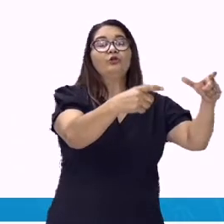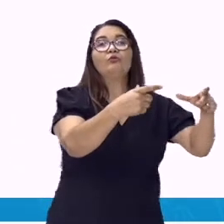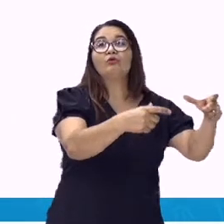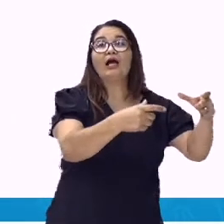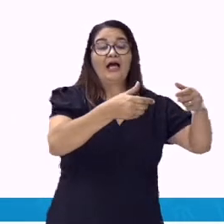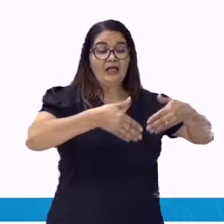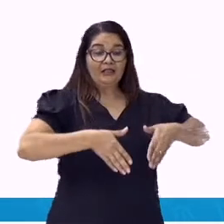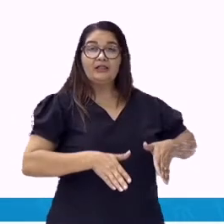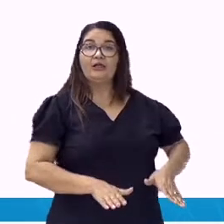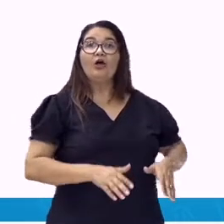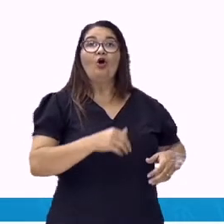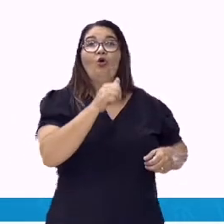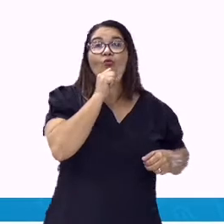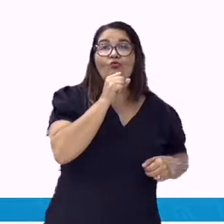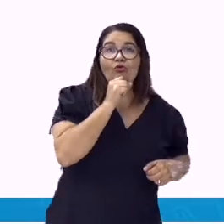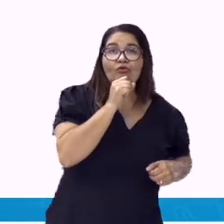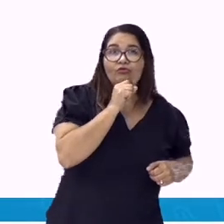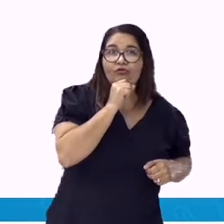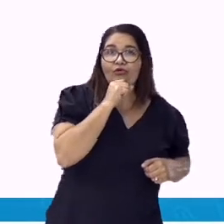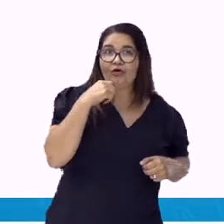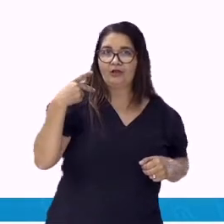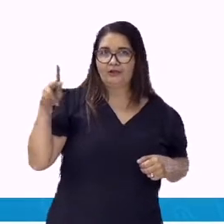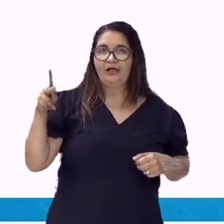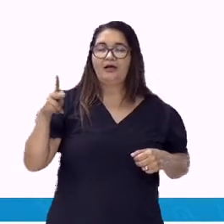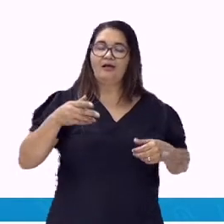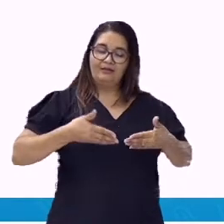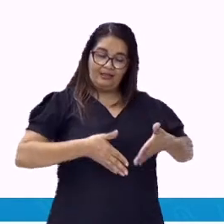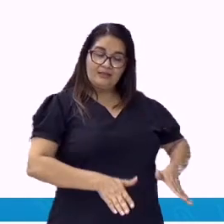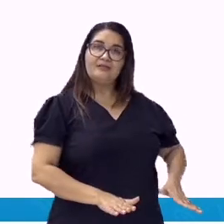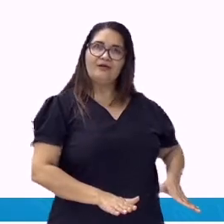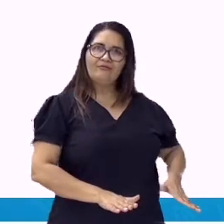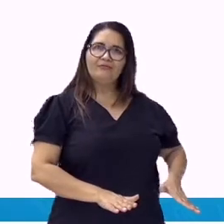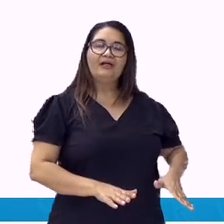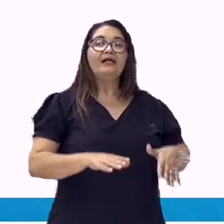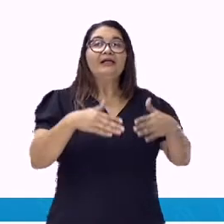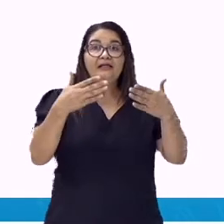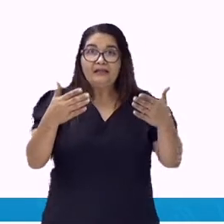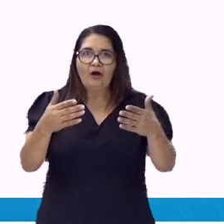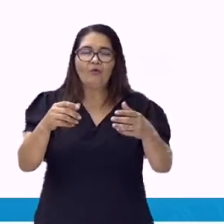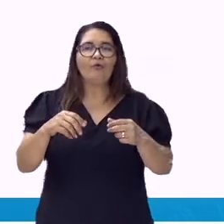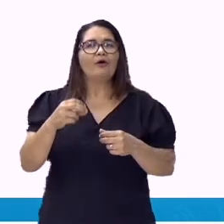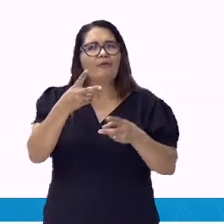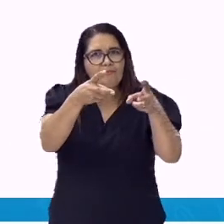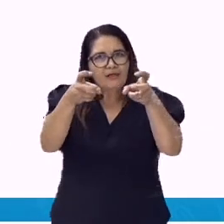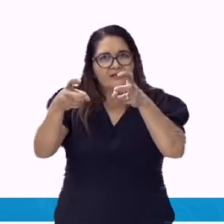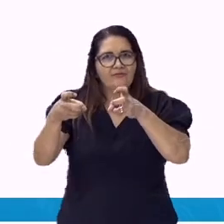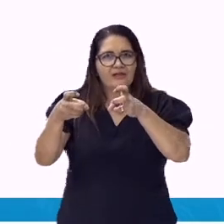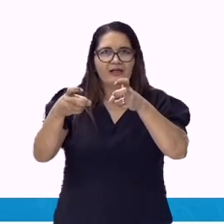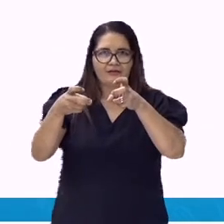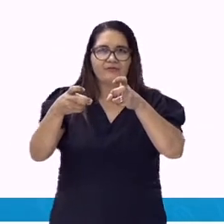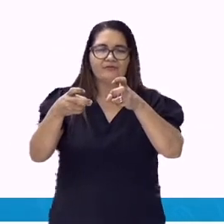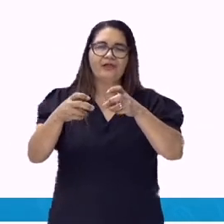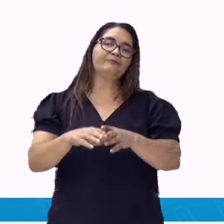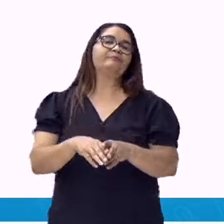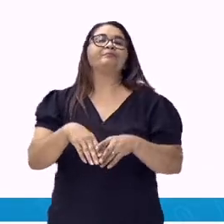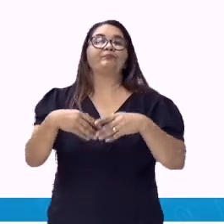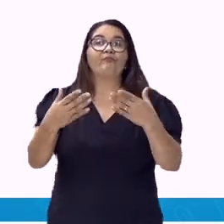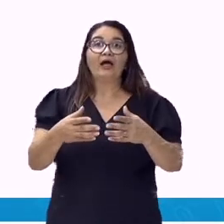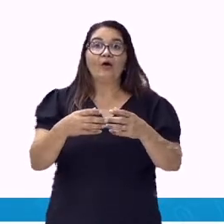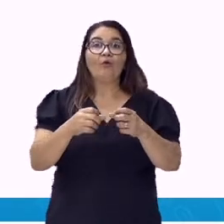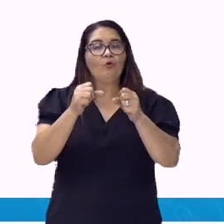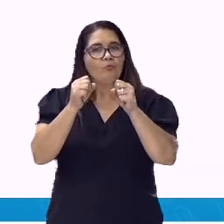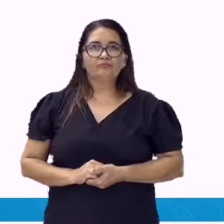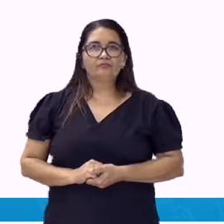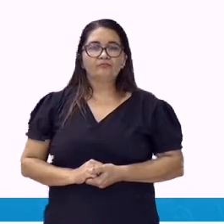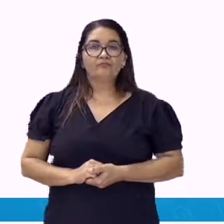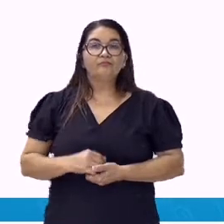onde é um pronome relativo e invariável. E ele só pode substituir lugares físicos, ok? Outro